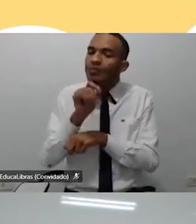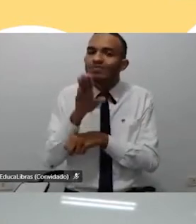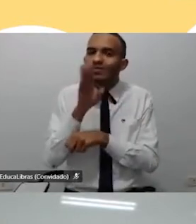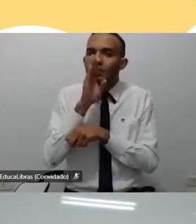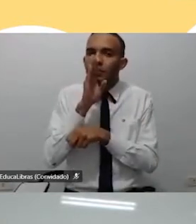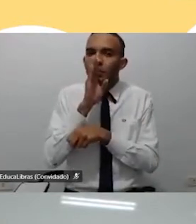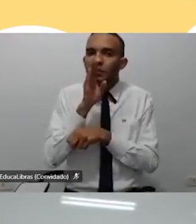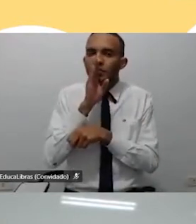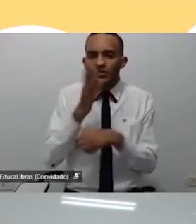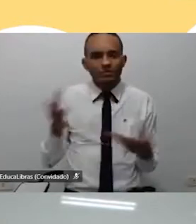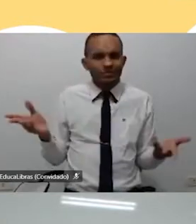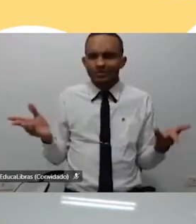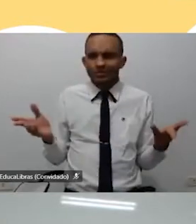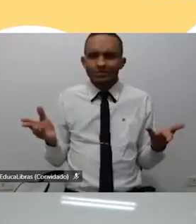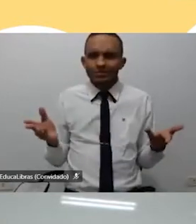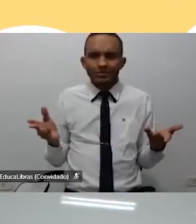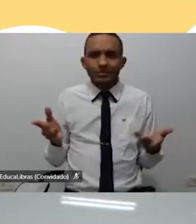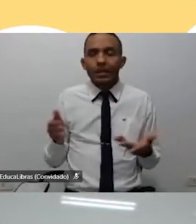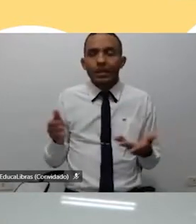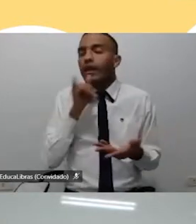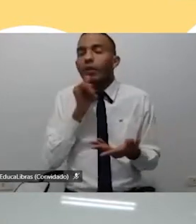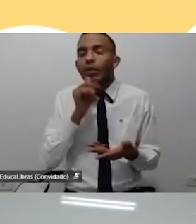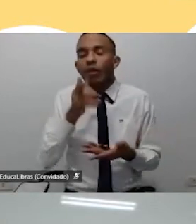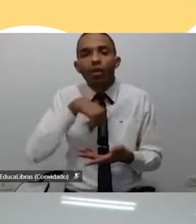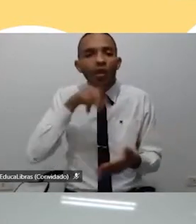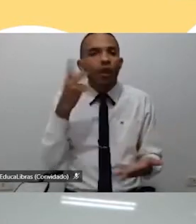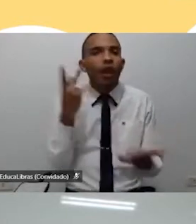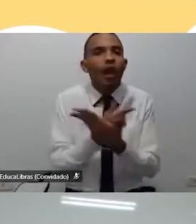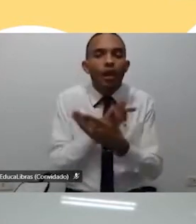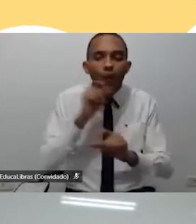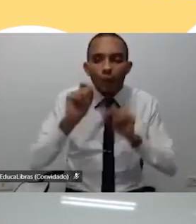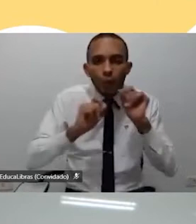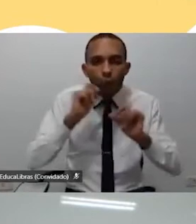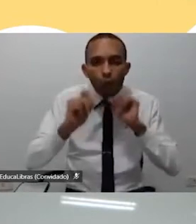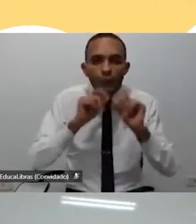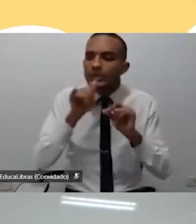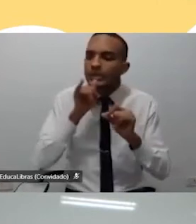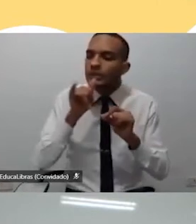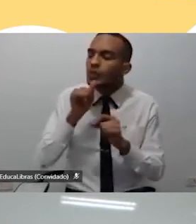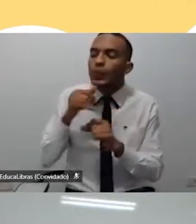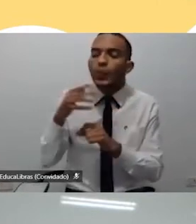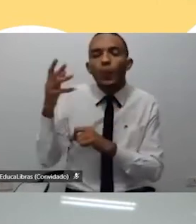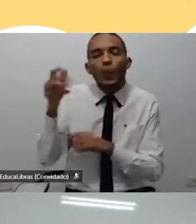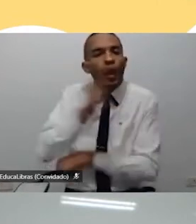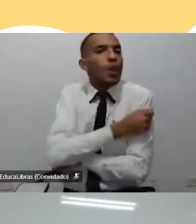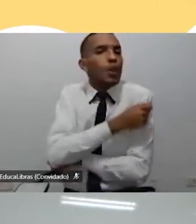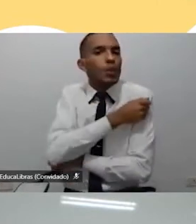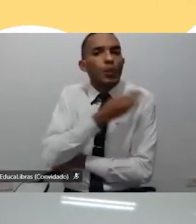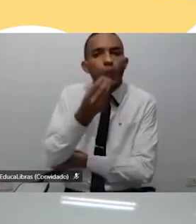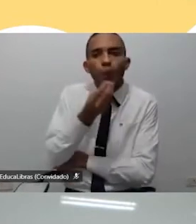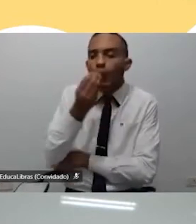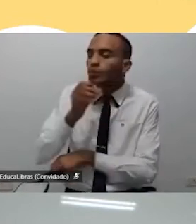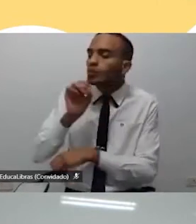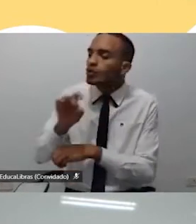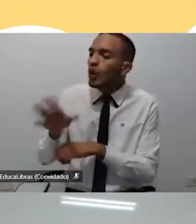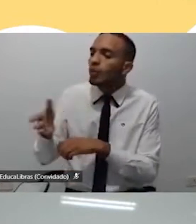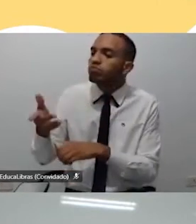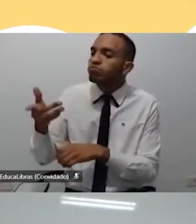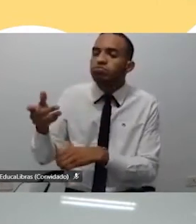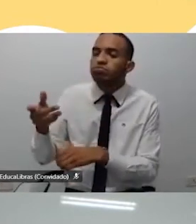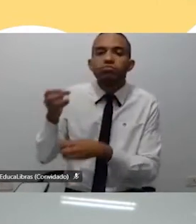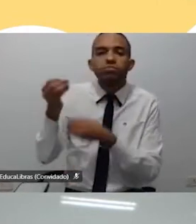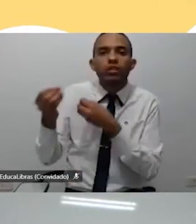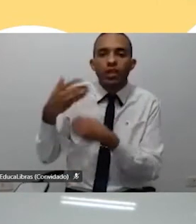e aí a gente às vezes cai no erro de tratar aquele aluno como alguém que só recebe, quando na